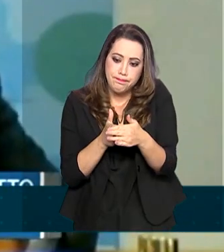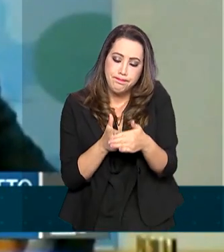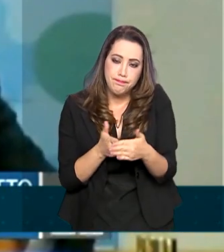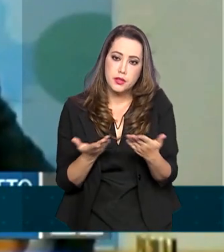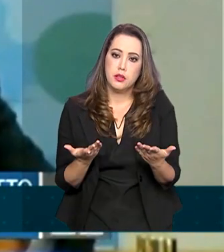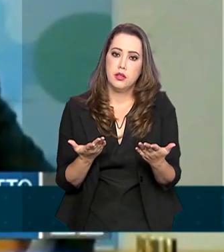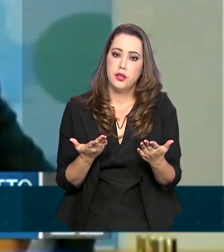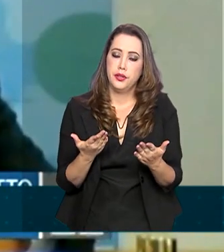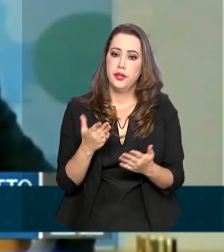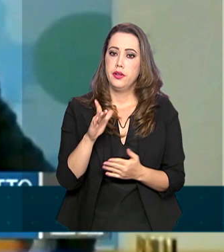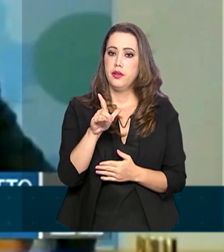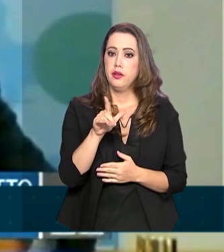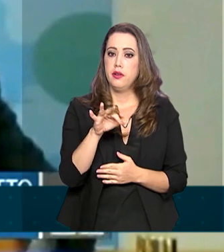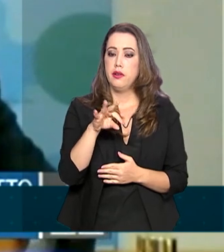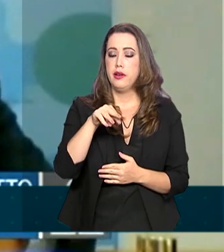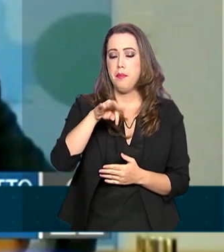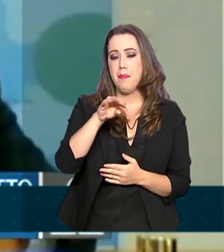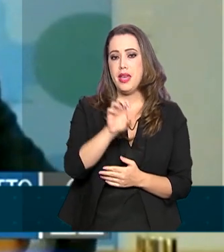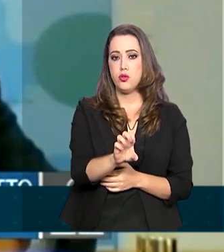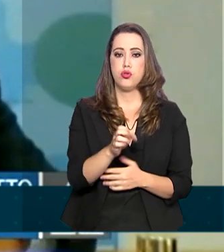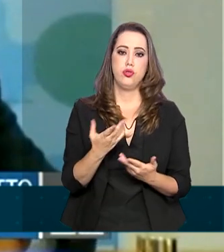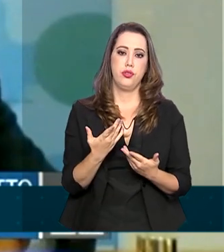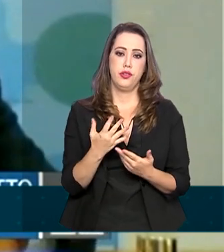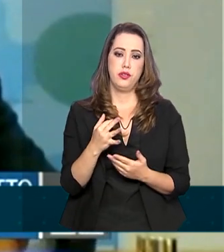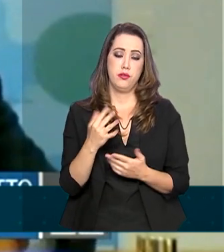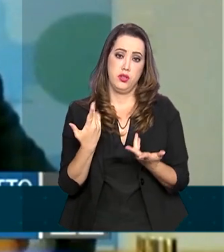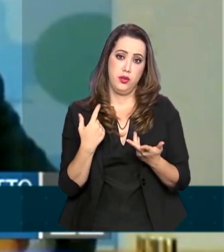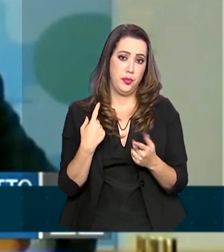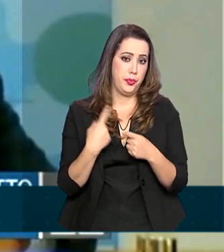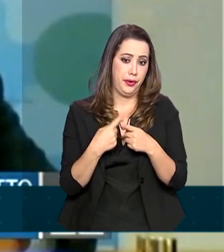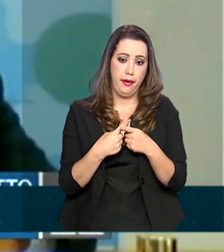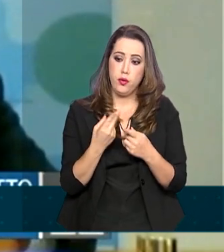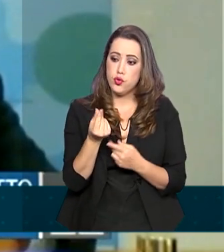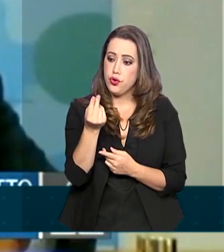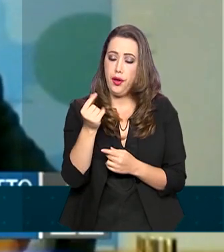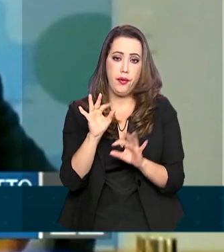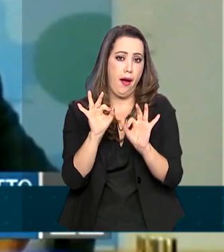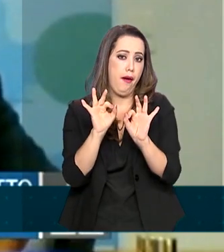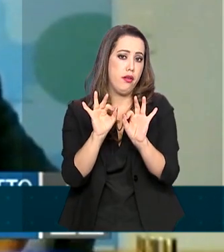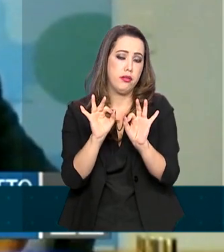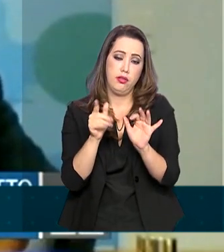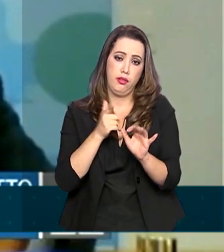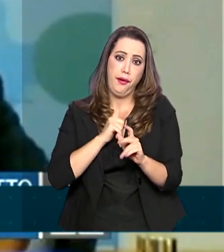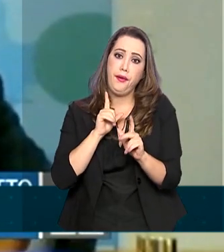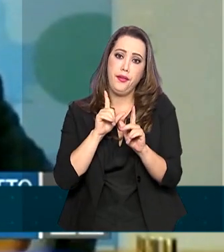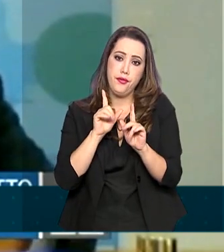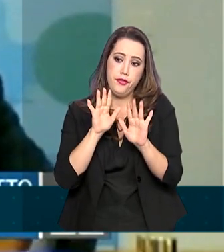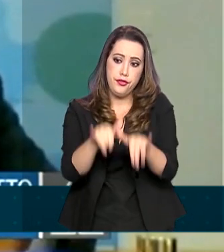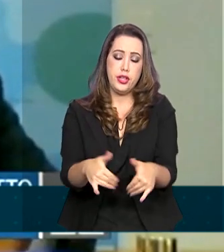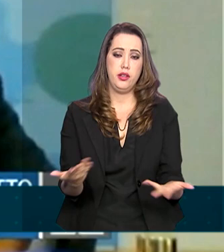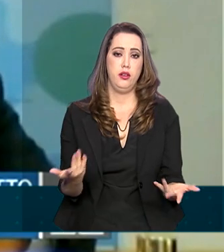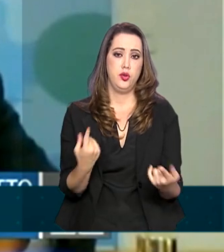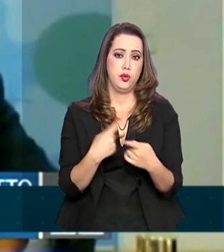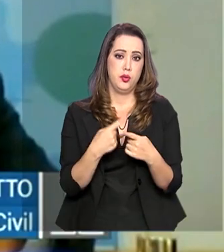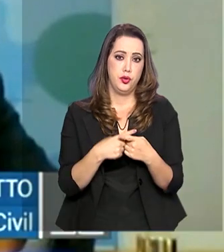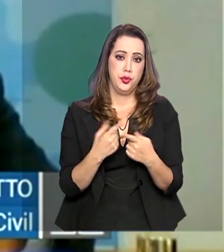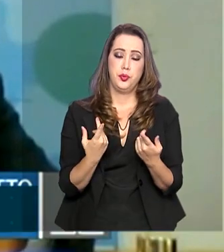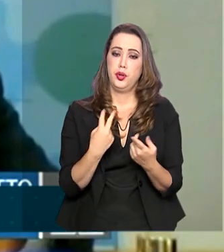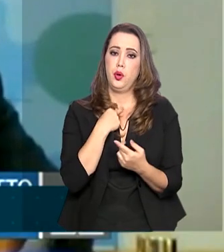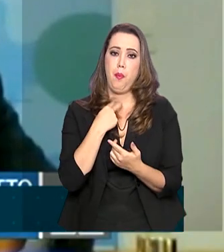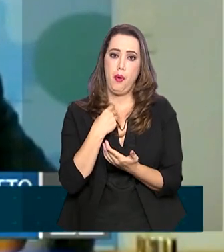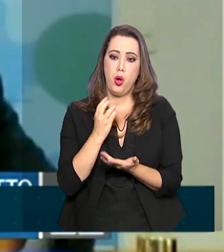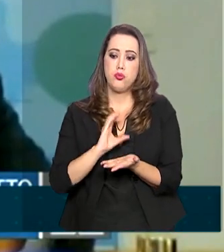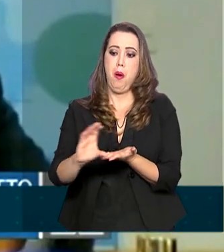Quando terminar o recurso, e não tem como continuar por muito tempo, a